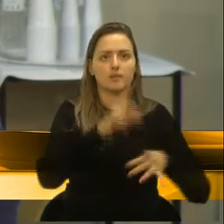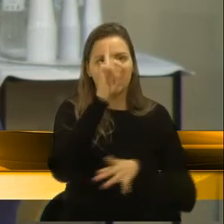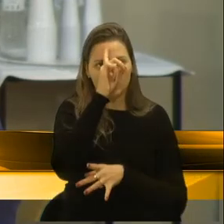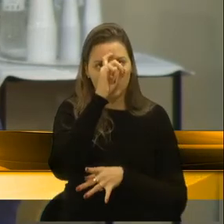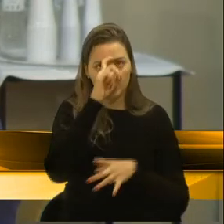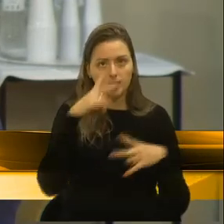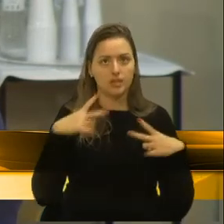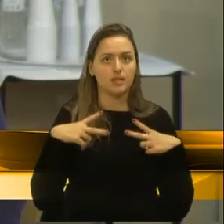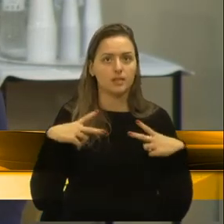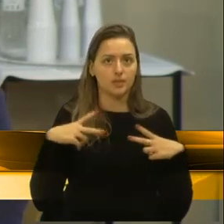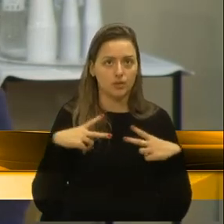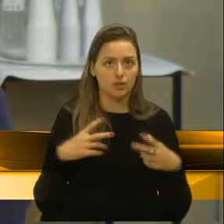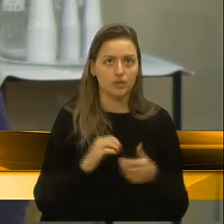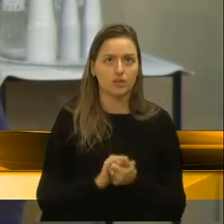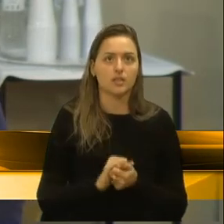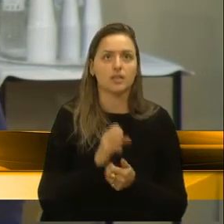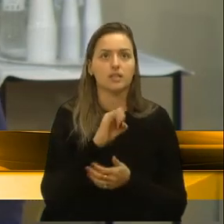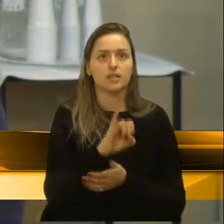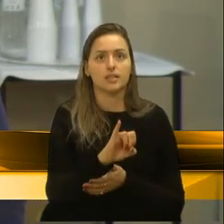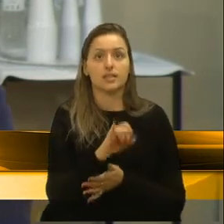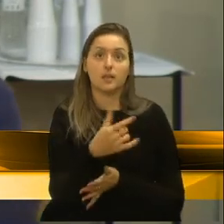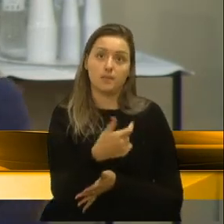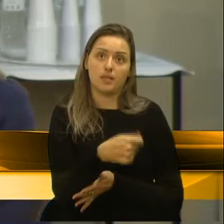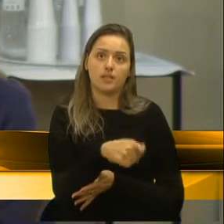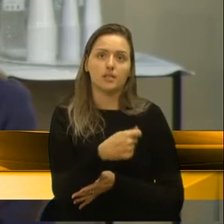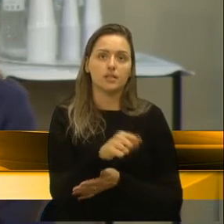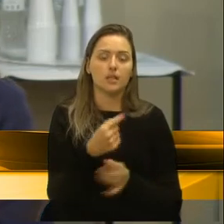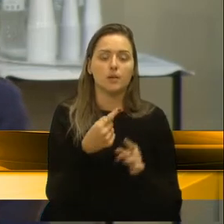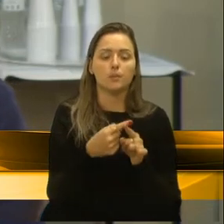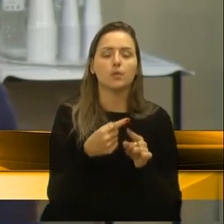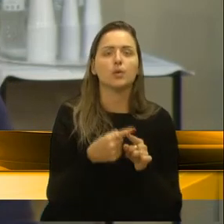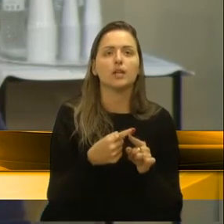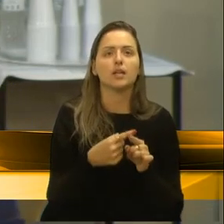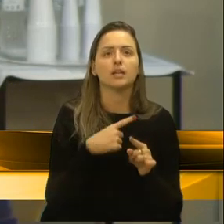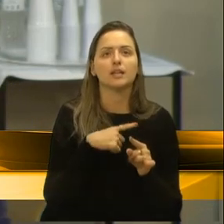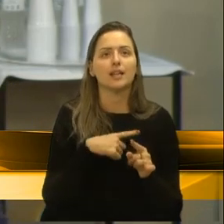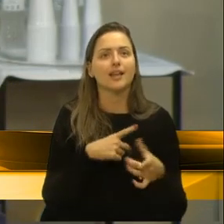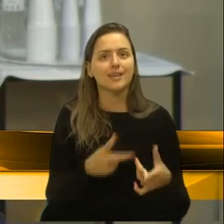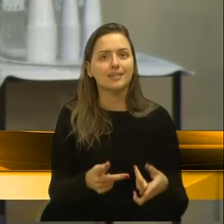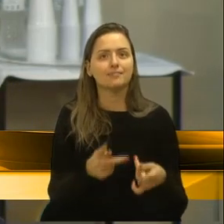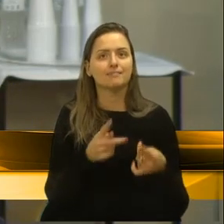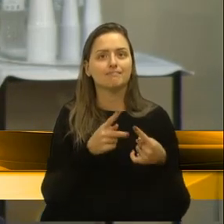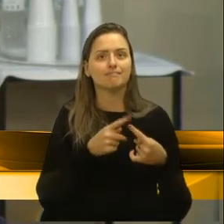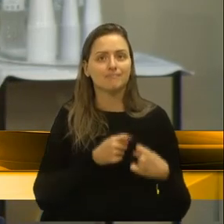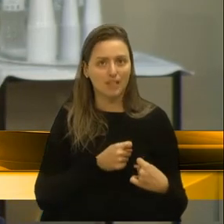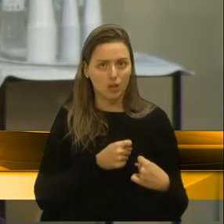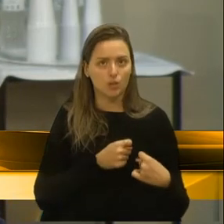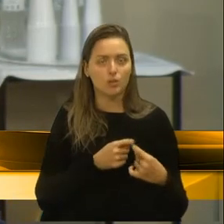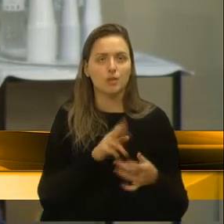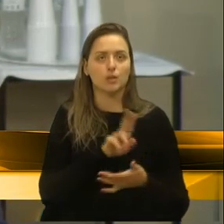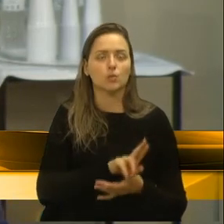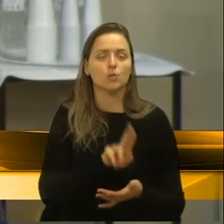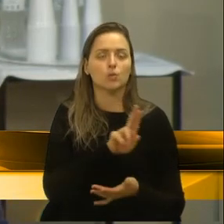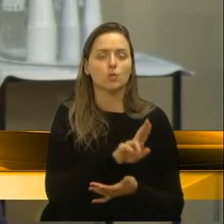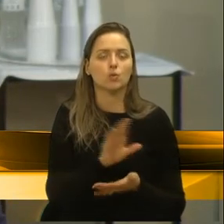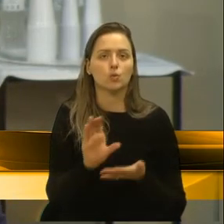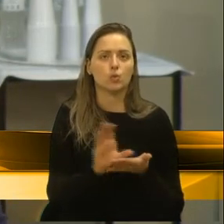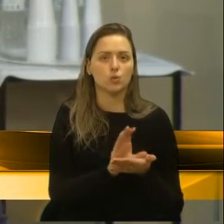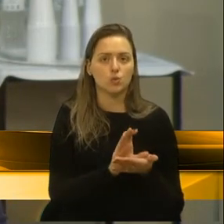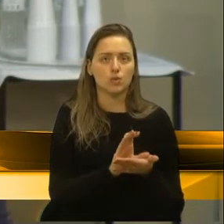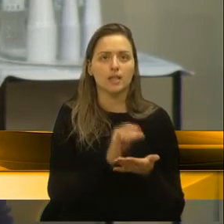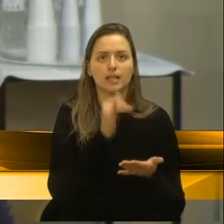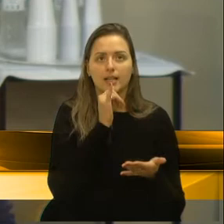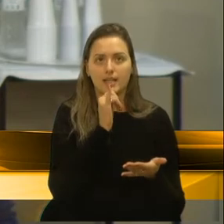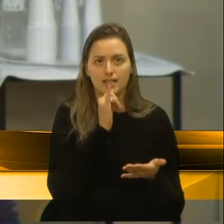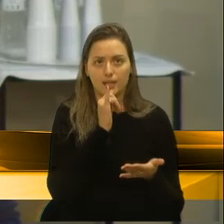privados, se houver o caso. Porque está havendo redução do uso da verba. Por exemplo,